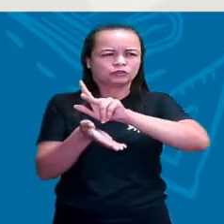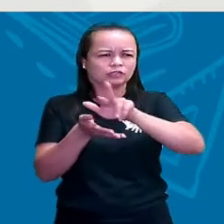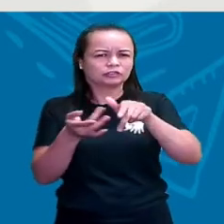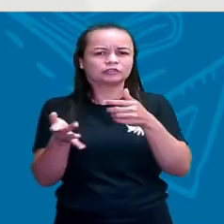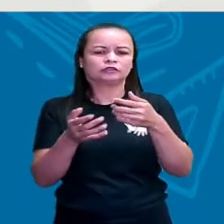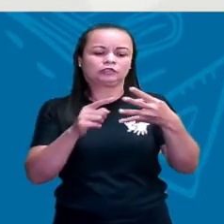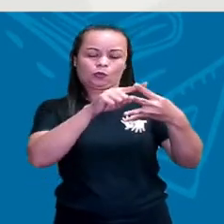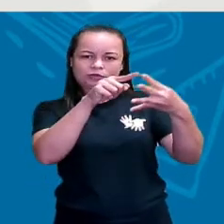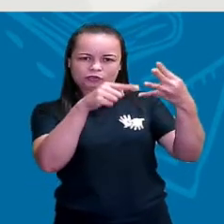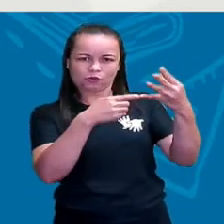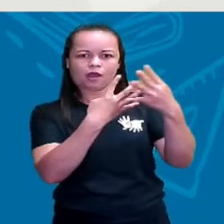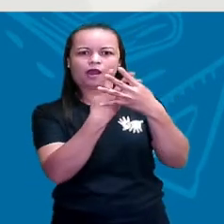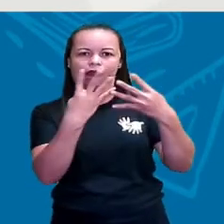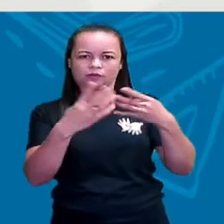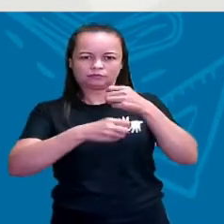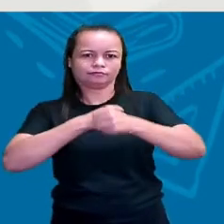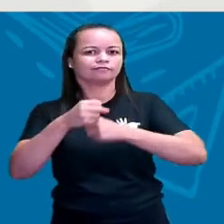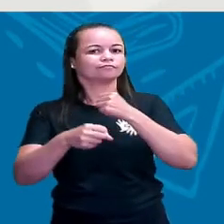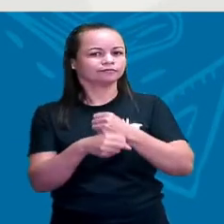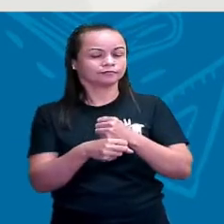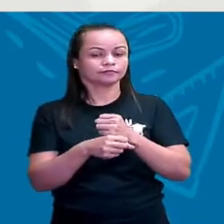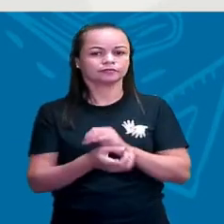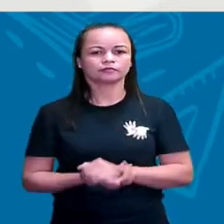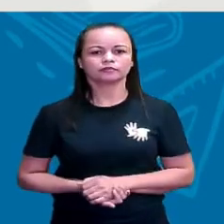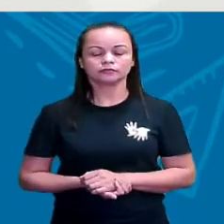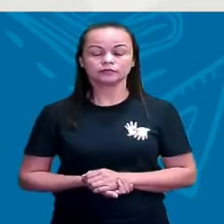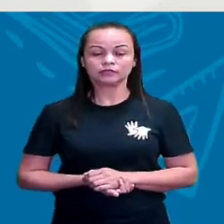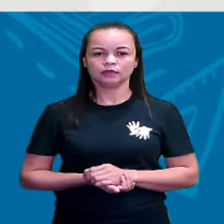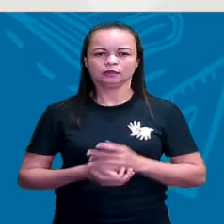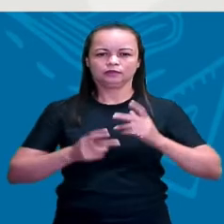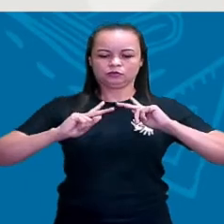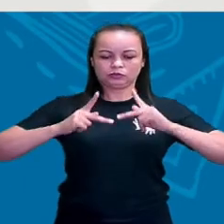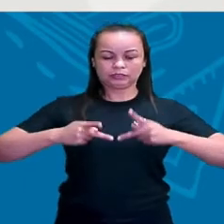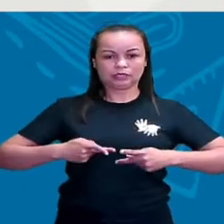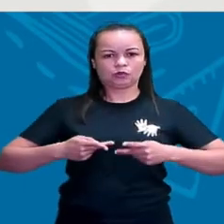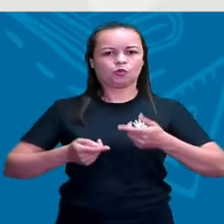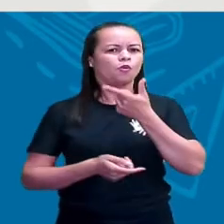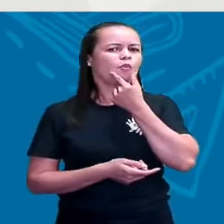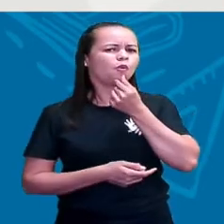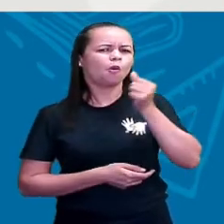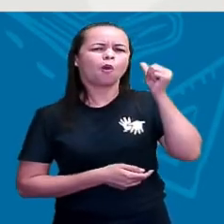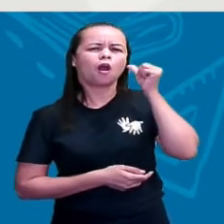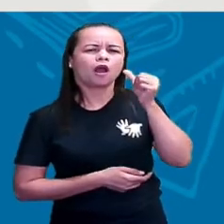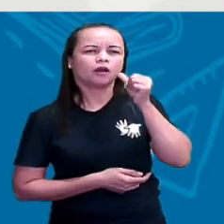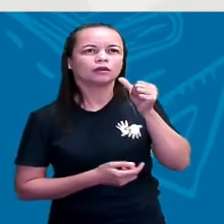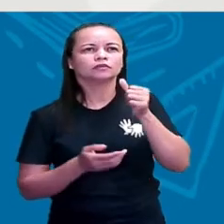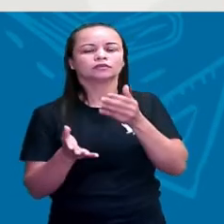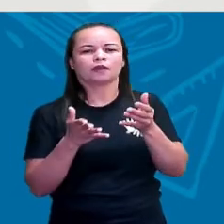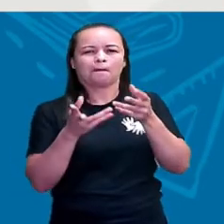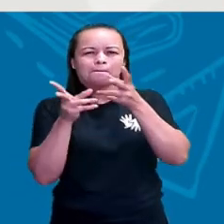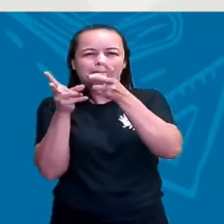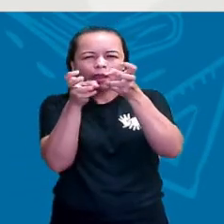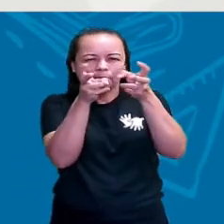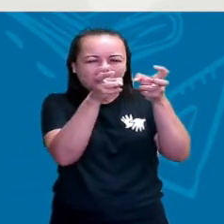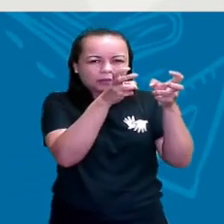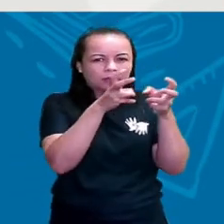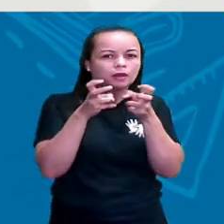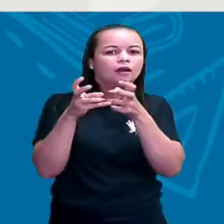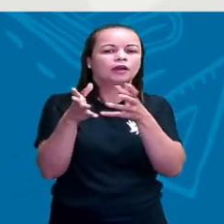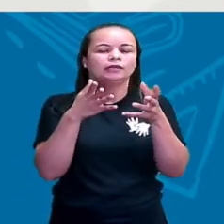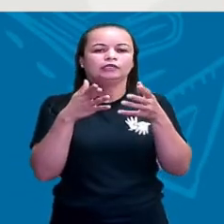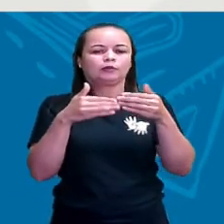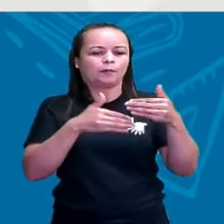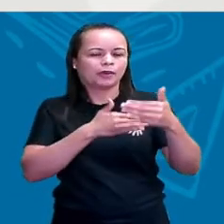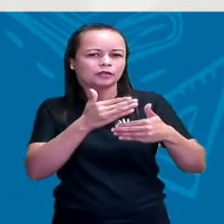quatro estações. Então, o homem, o ser humano, o homem e a mulher, começam a perceber esse tempo natural a